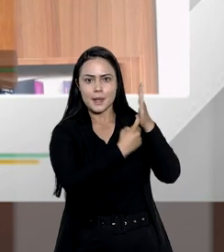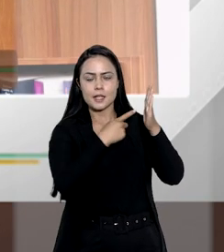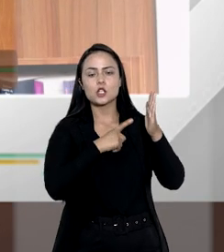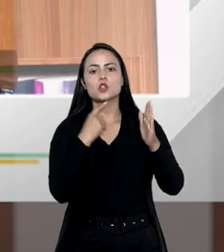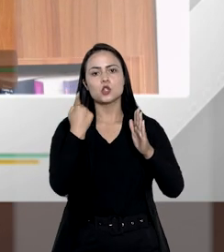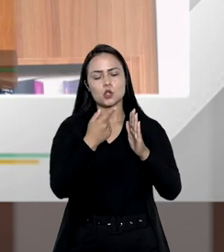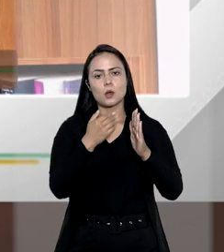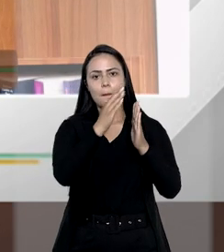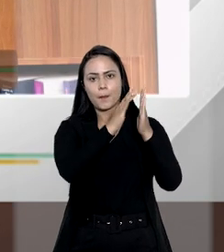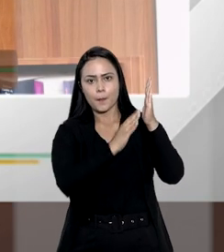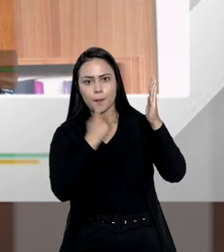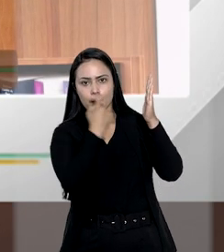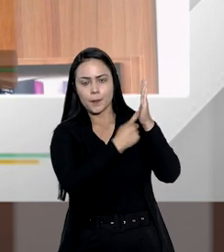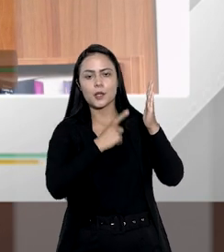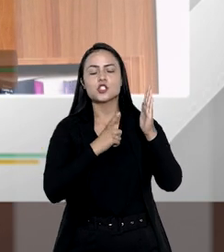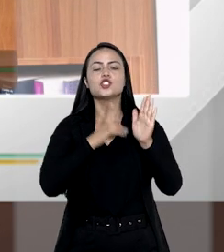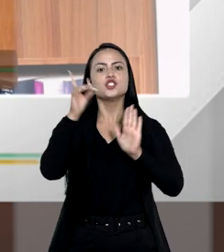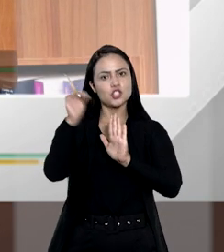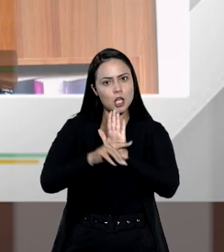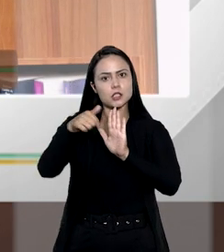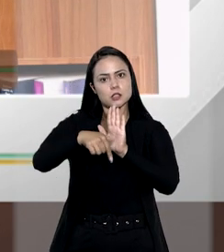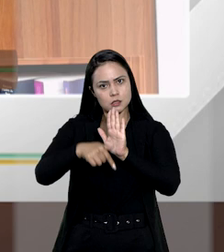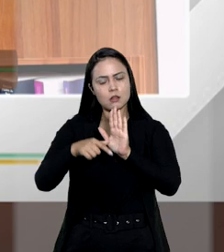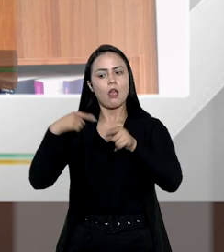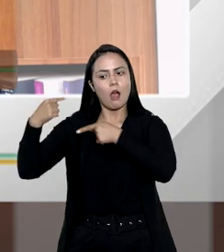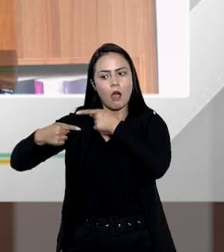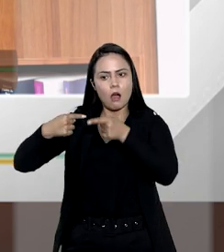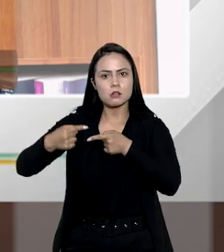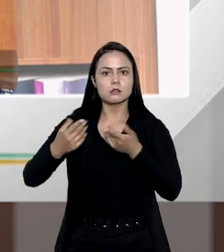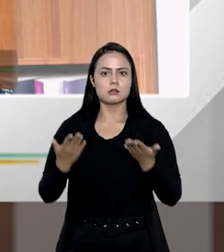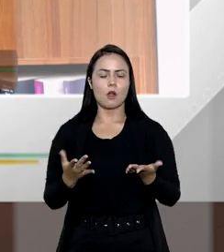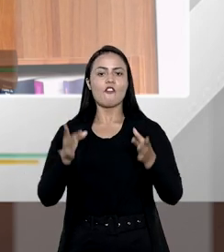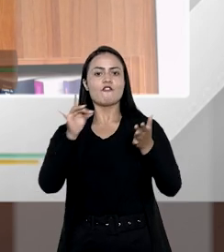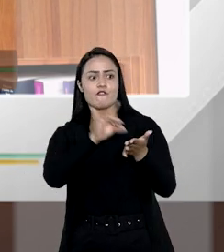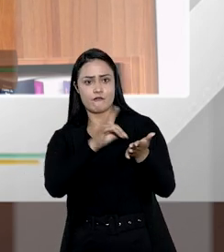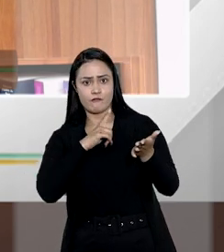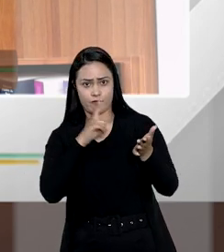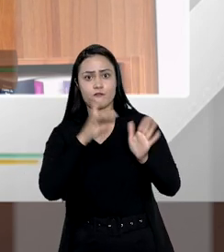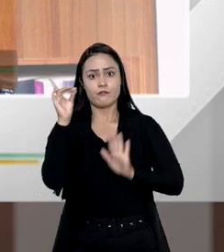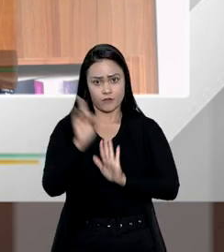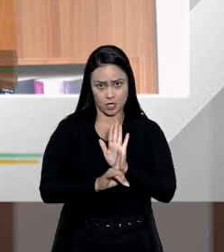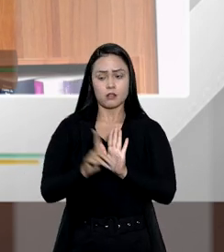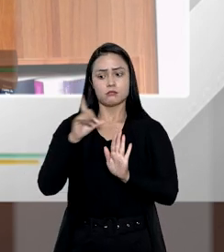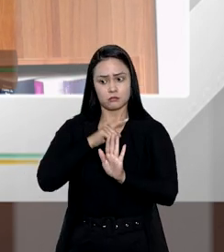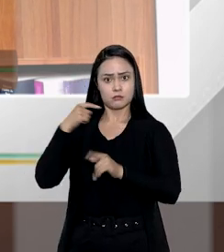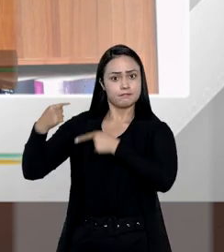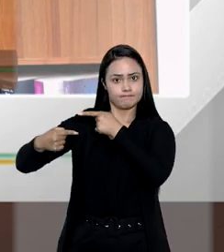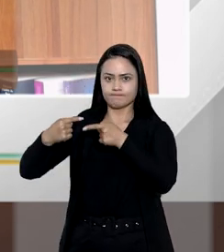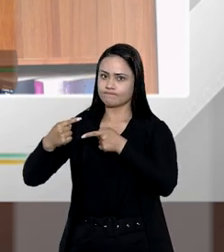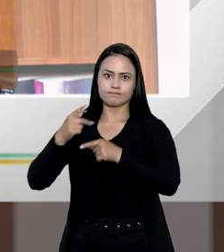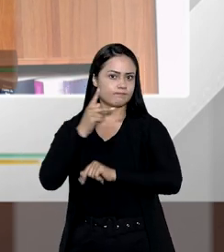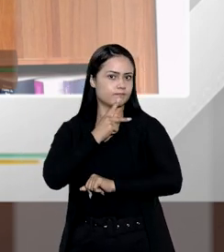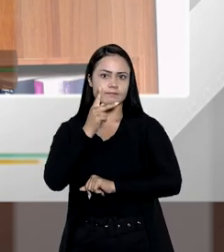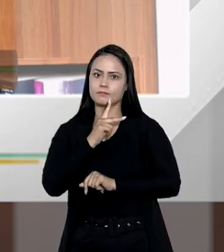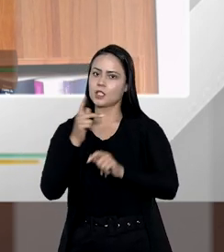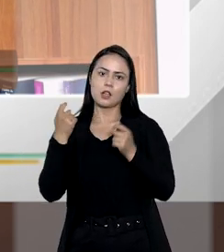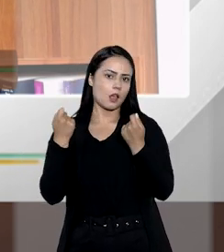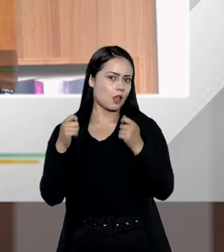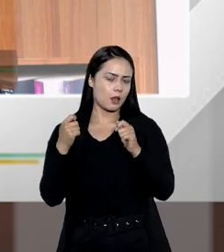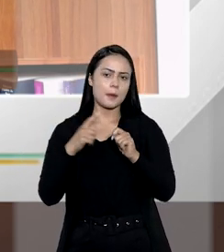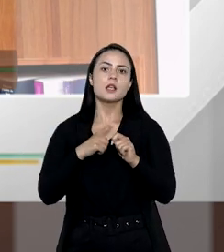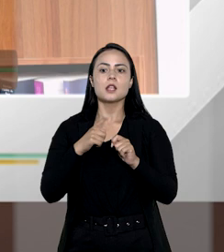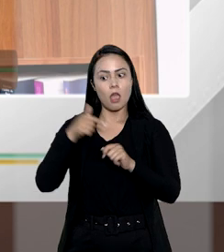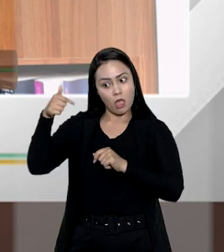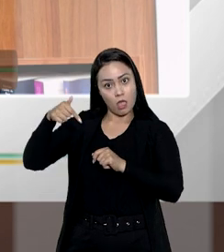ordenamento jurídico, o direito de receber herança. Agora, o fato de eu ter direito a receber herança não quer dizer necessariamente